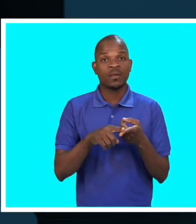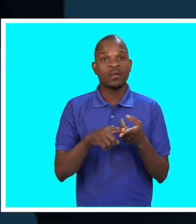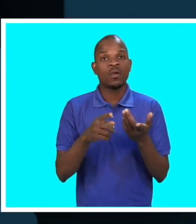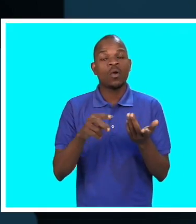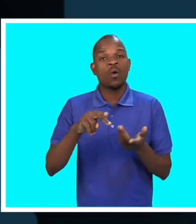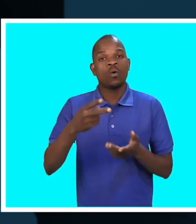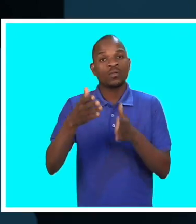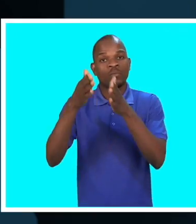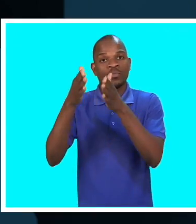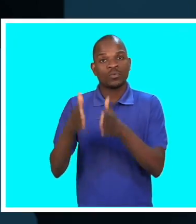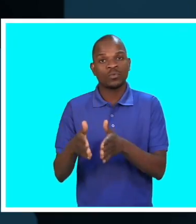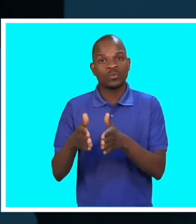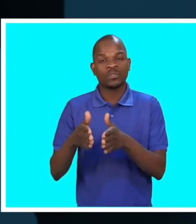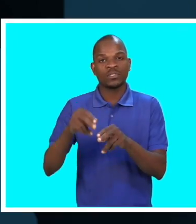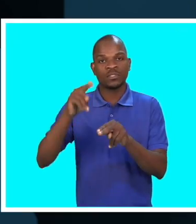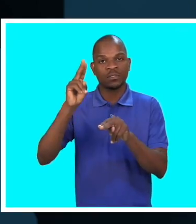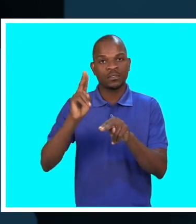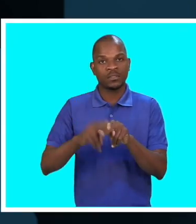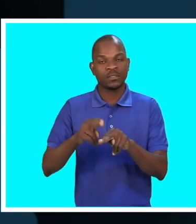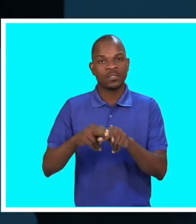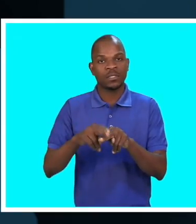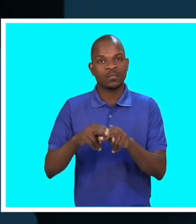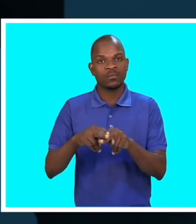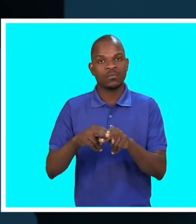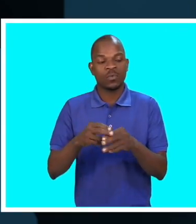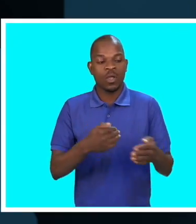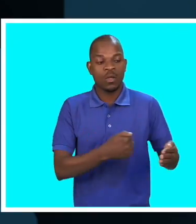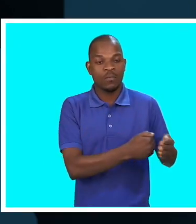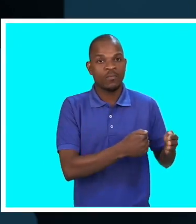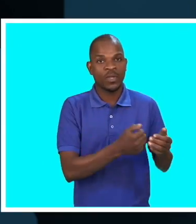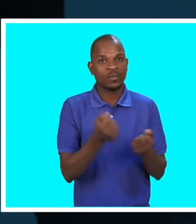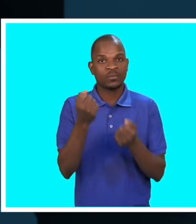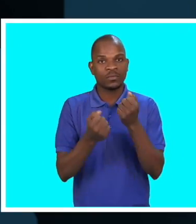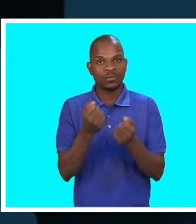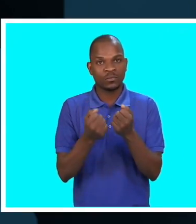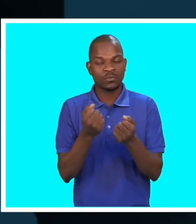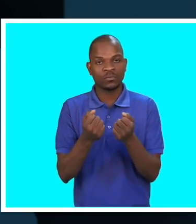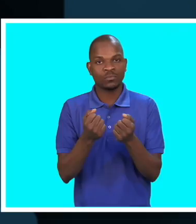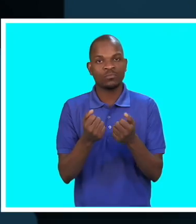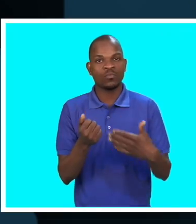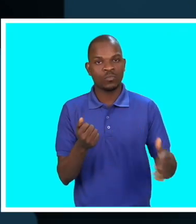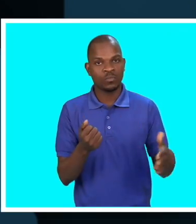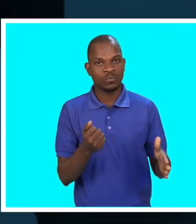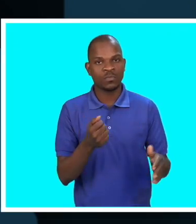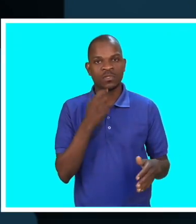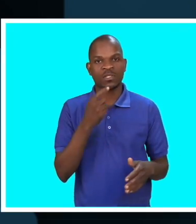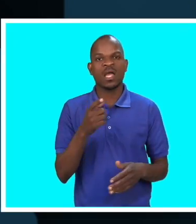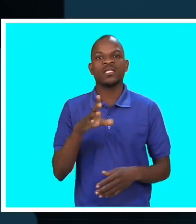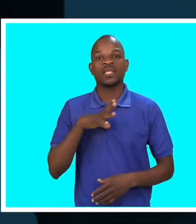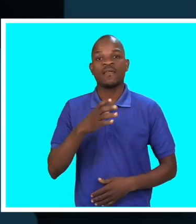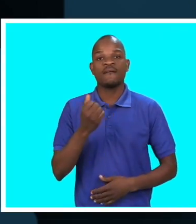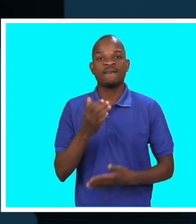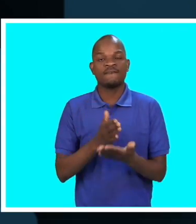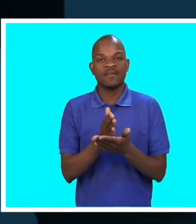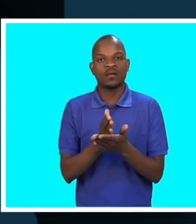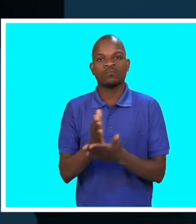moço que estava no assento da frente, no lado esquerdo, lhe